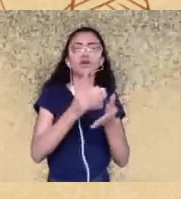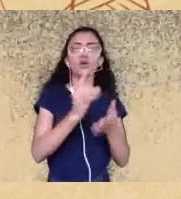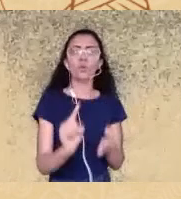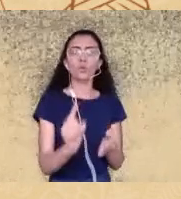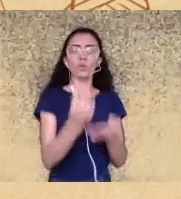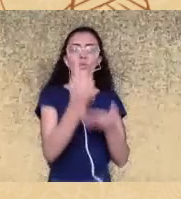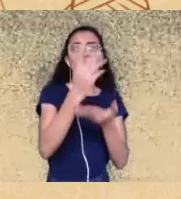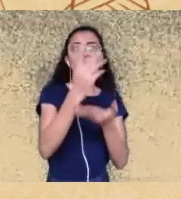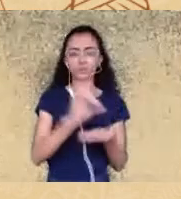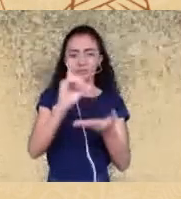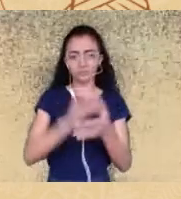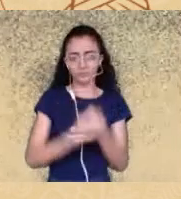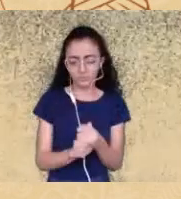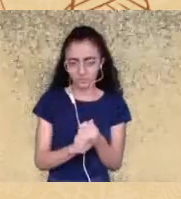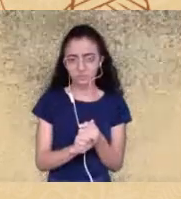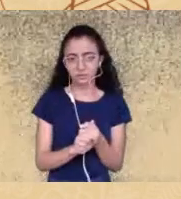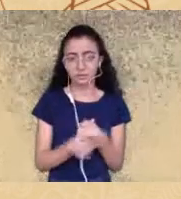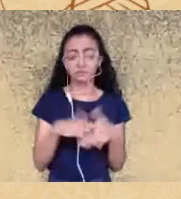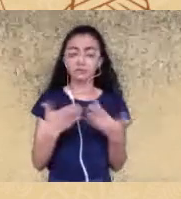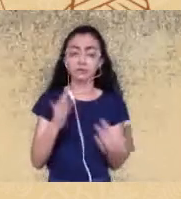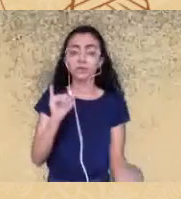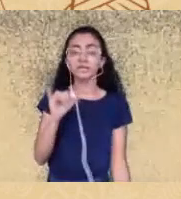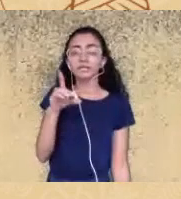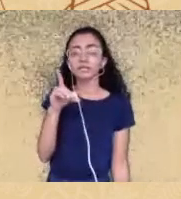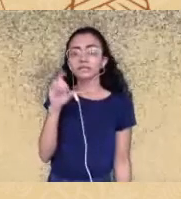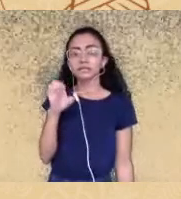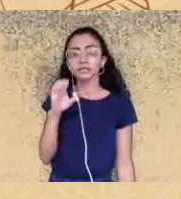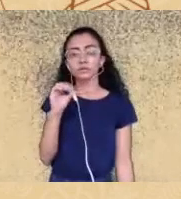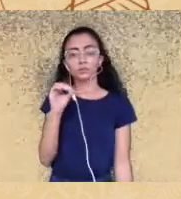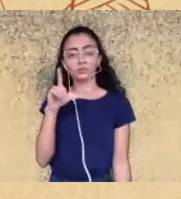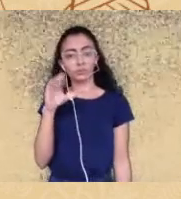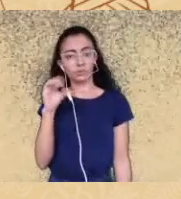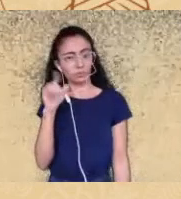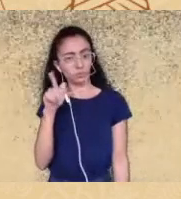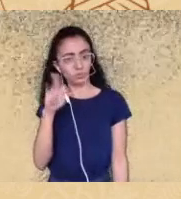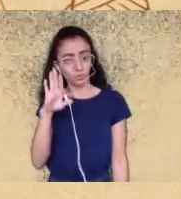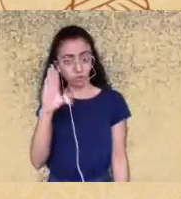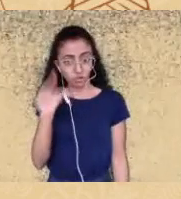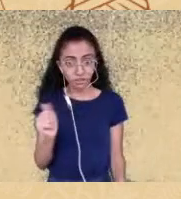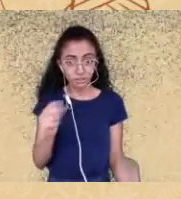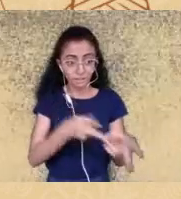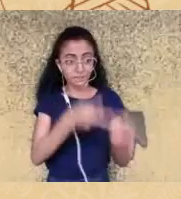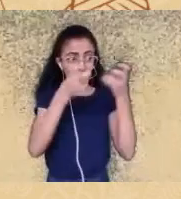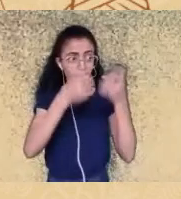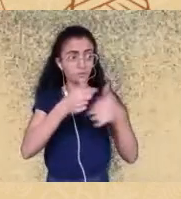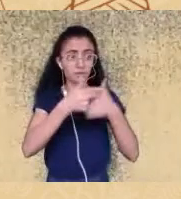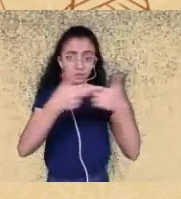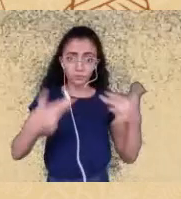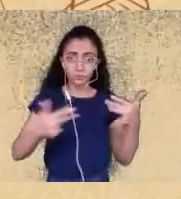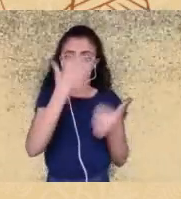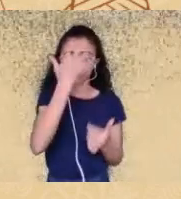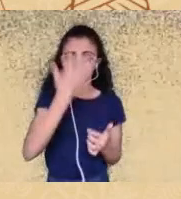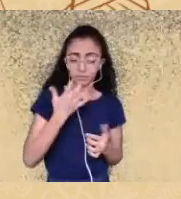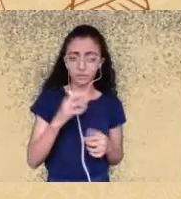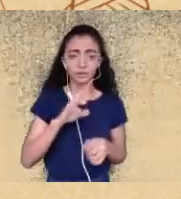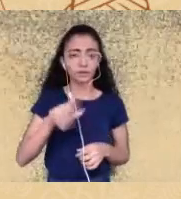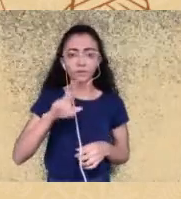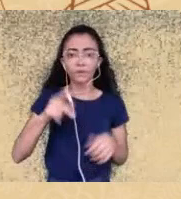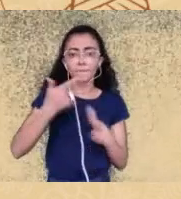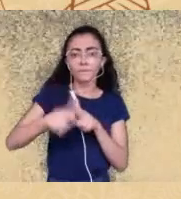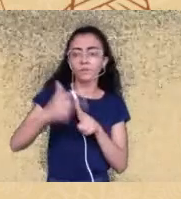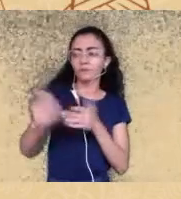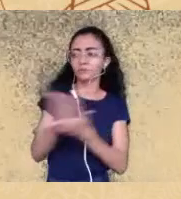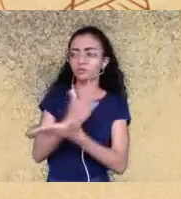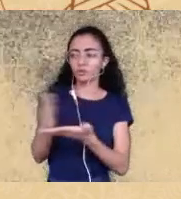essa ideologia e vê-la como algo sério e não só como um problema de alguns que desviam da prática que é um